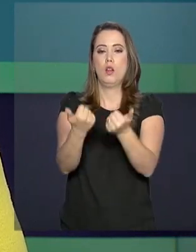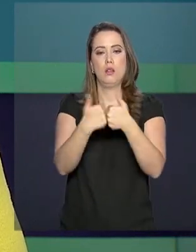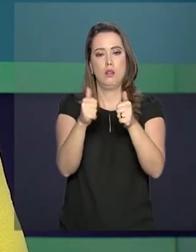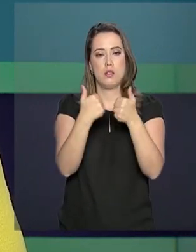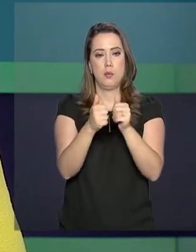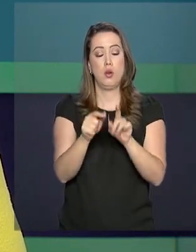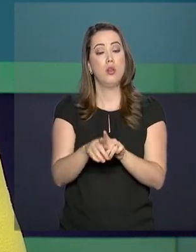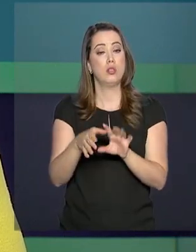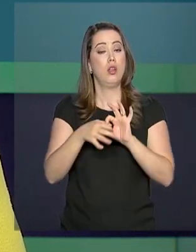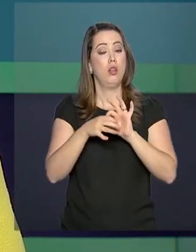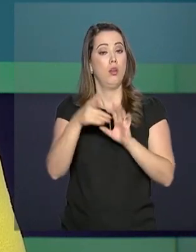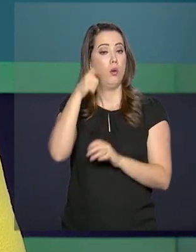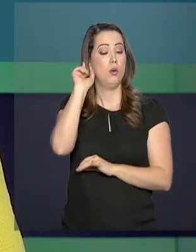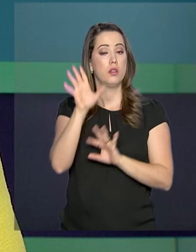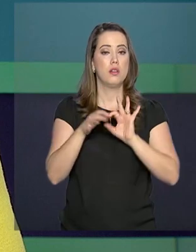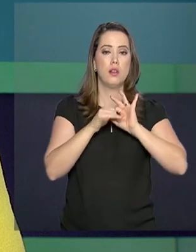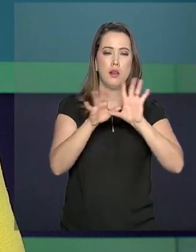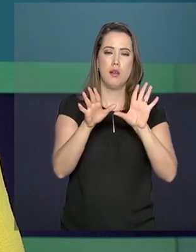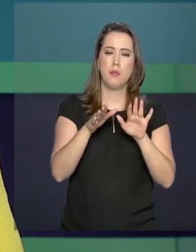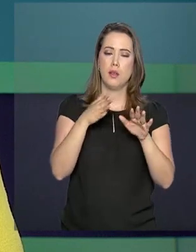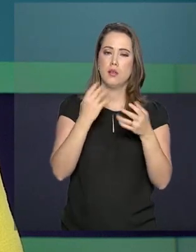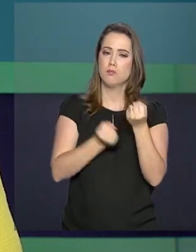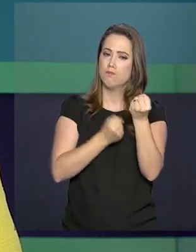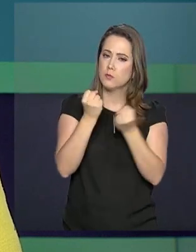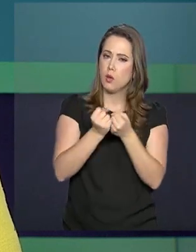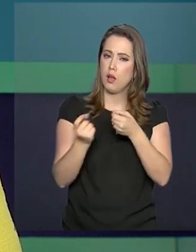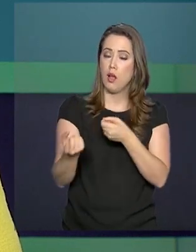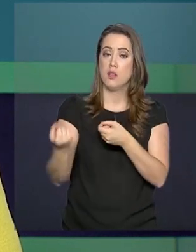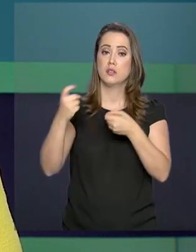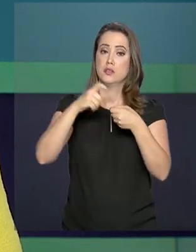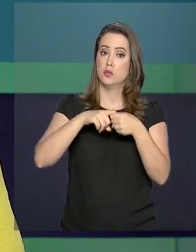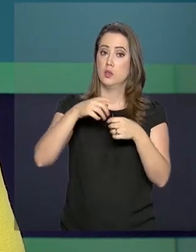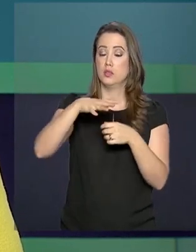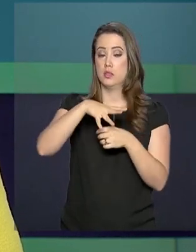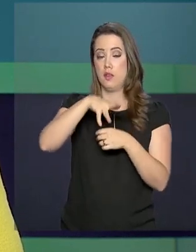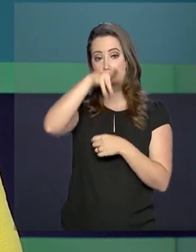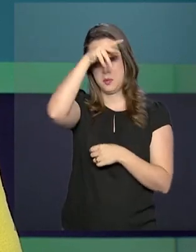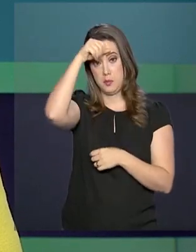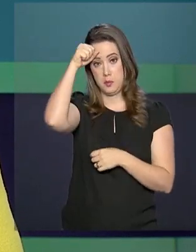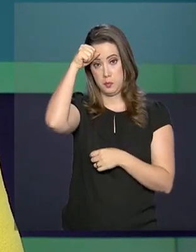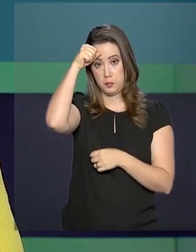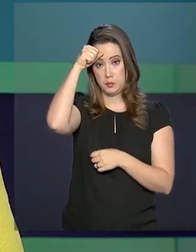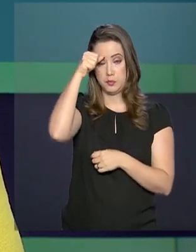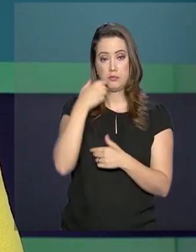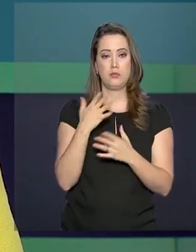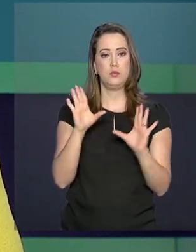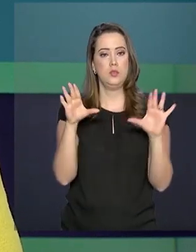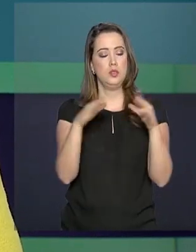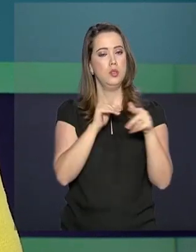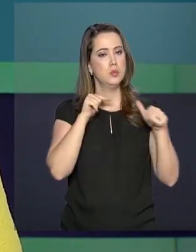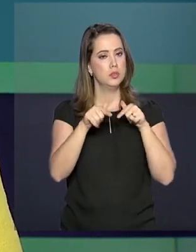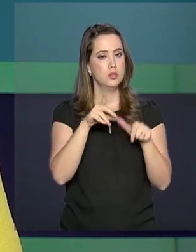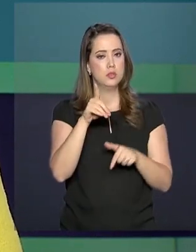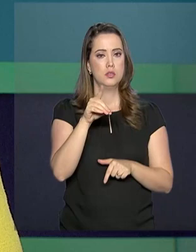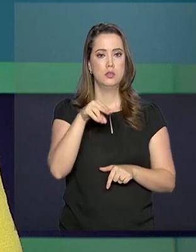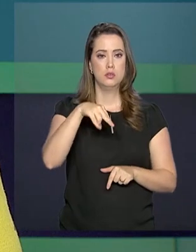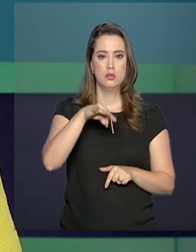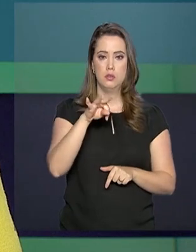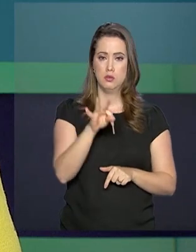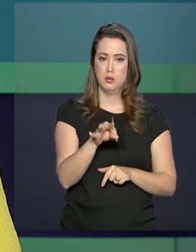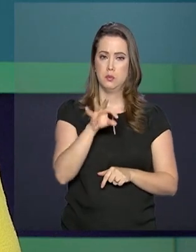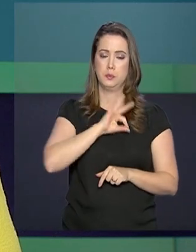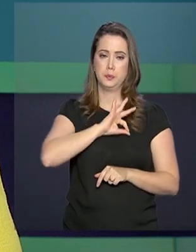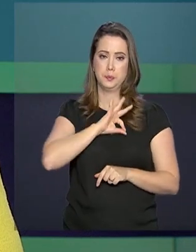liberado o tráfego dos veículos que retornavam rumo a Mato Grosso. Equipes do DENIT, da Polícia Rodoviária Federal